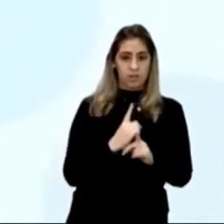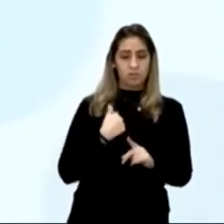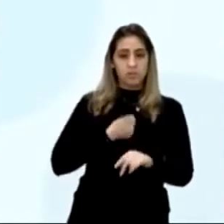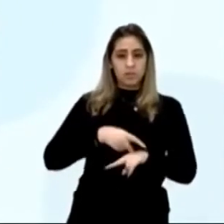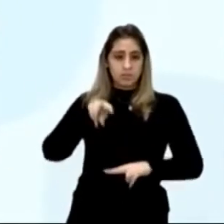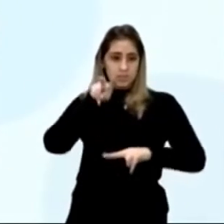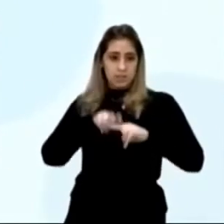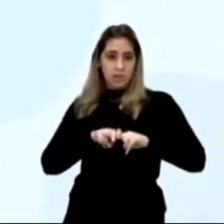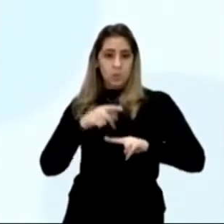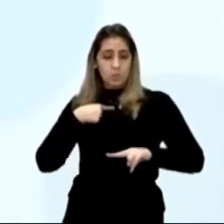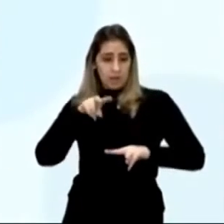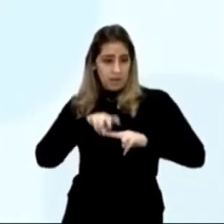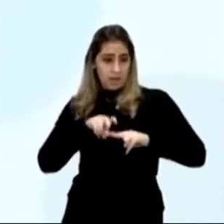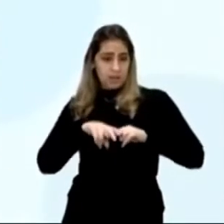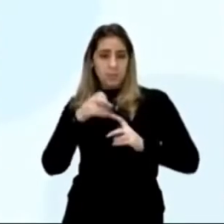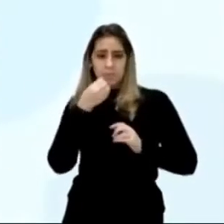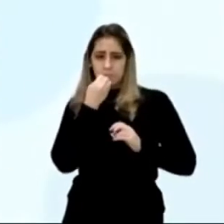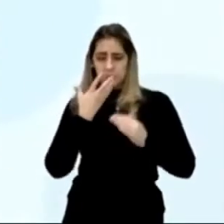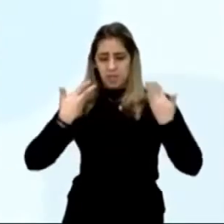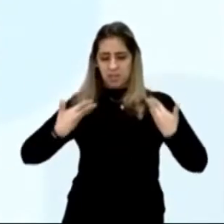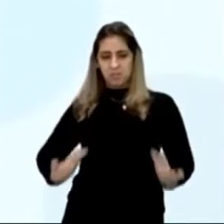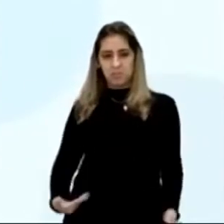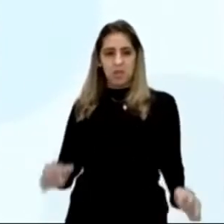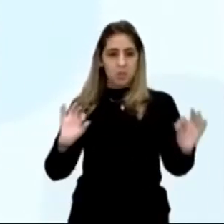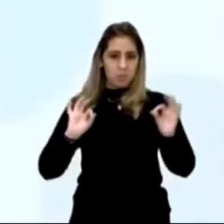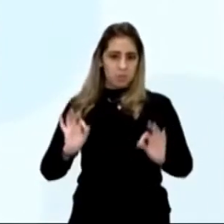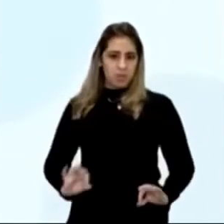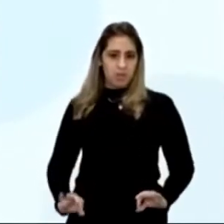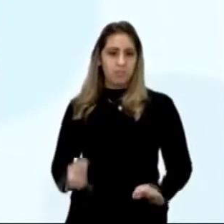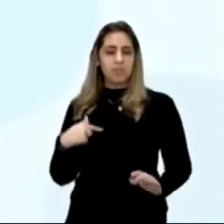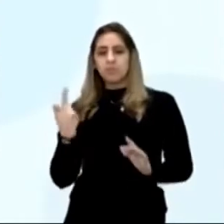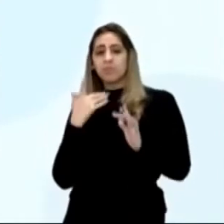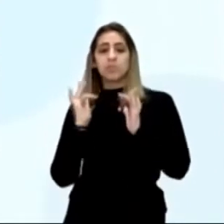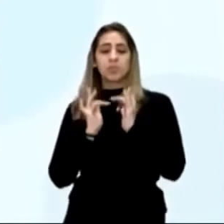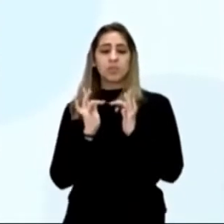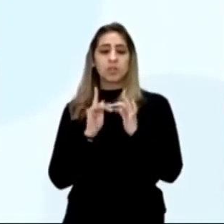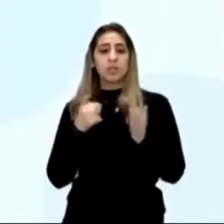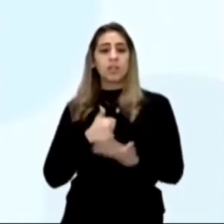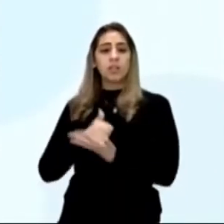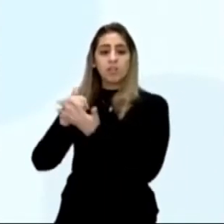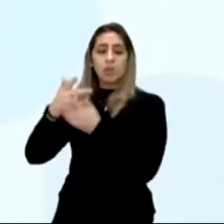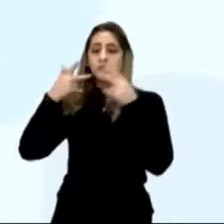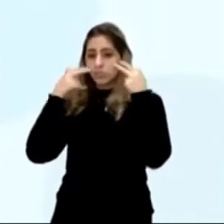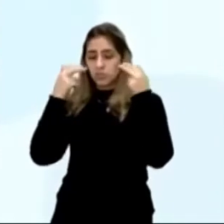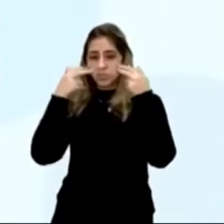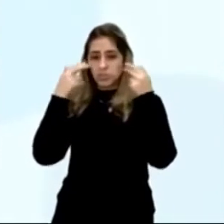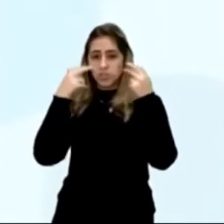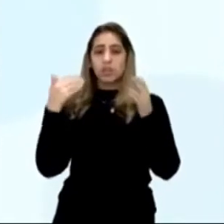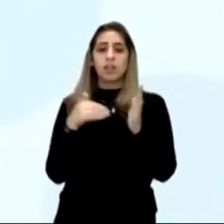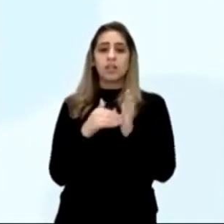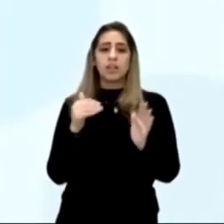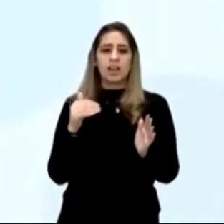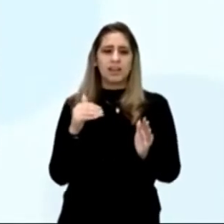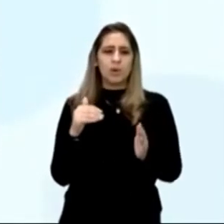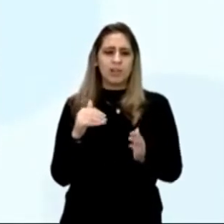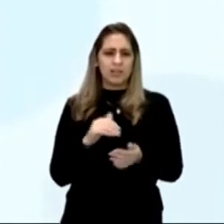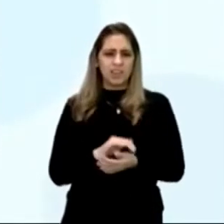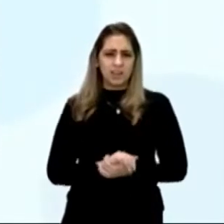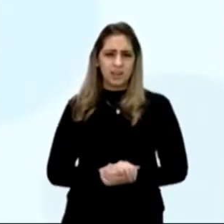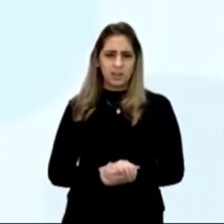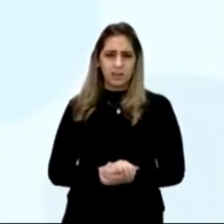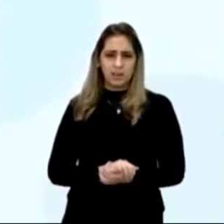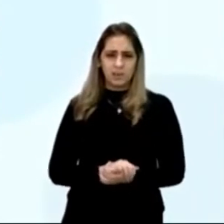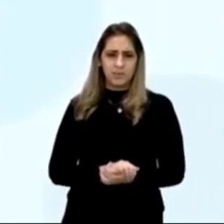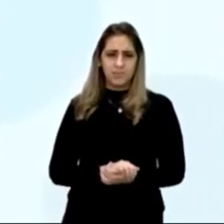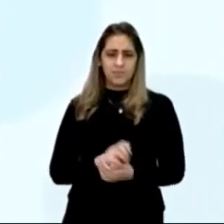sentado em uma cadeira, vestida, ah, esse aqui é o primeiro contato, levaram alguns indígenas até a nau, e aí o